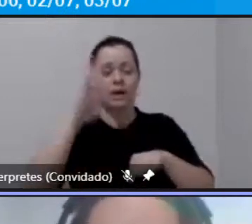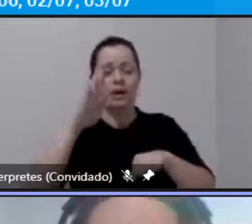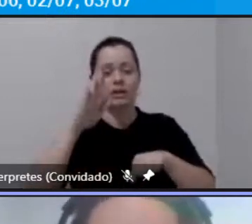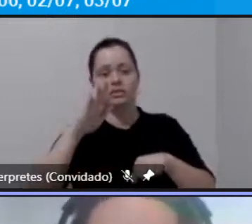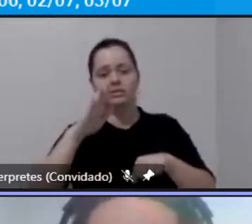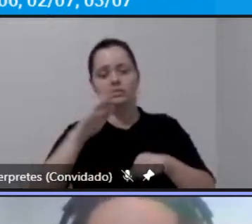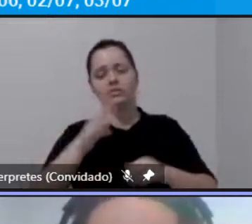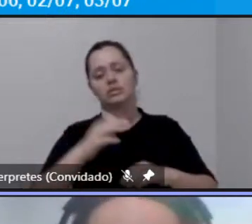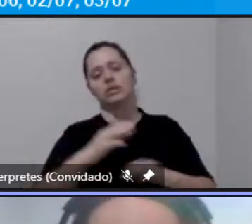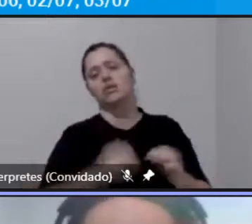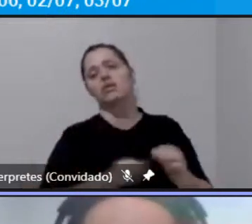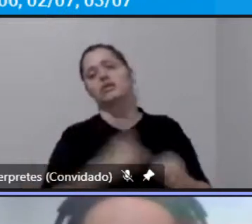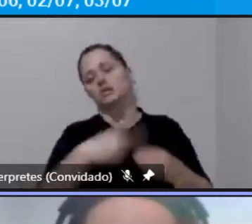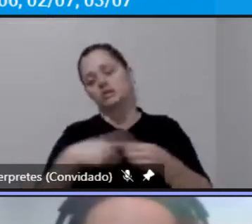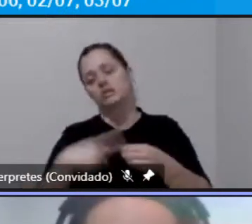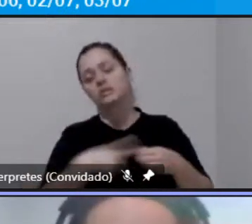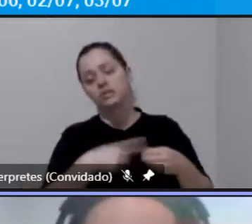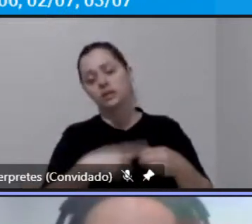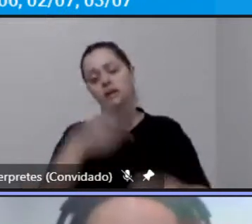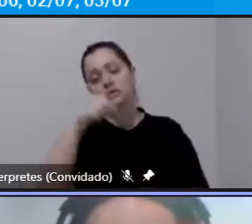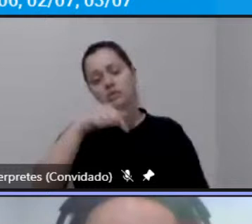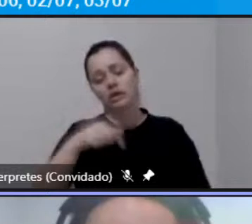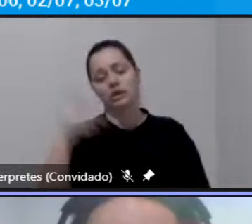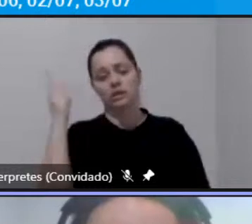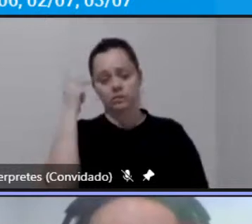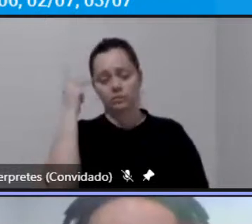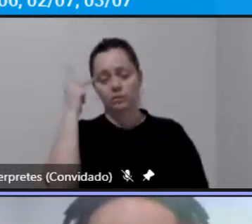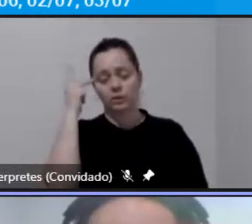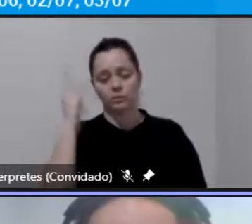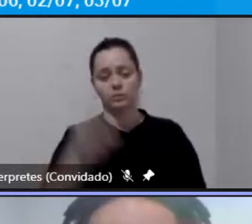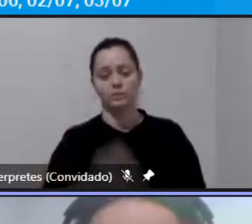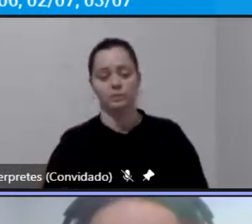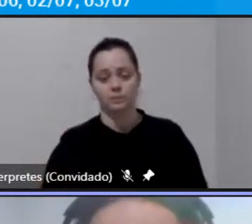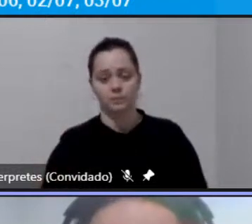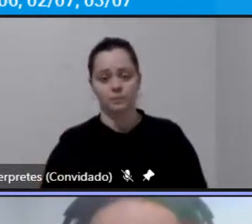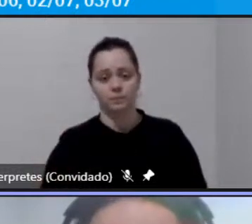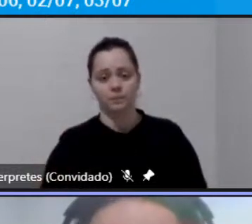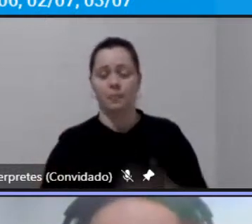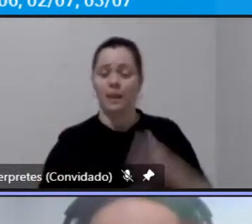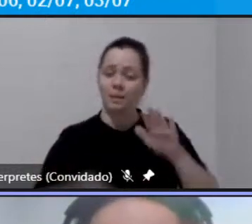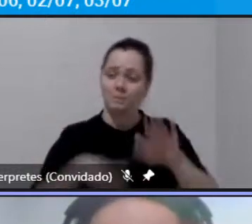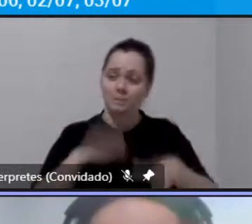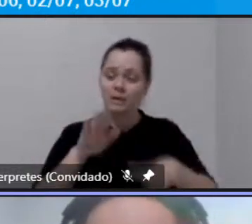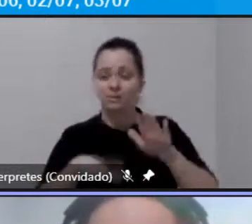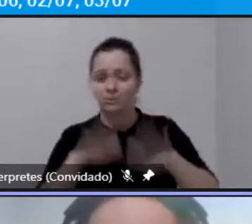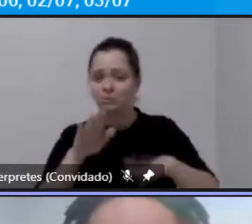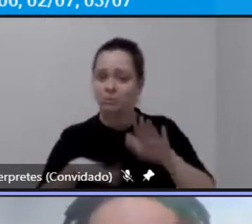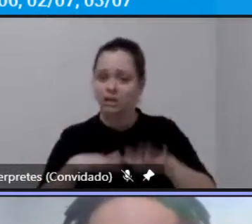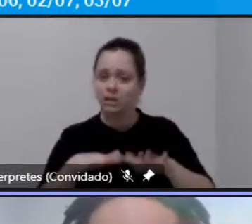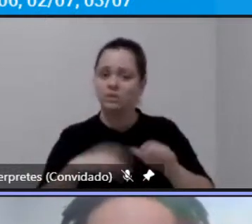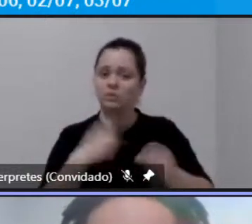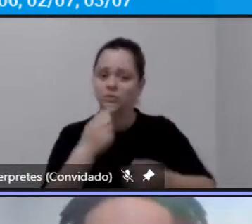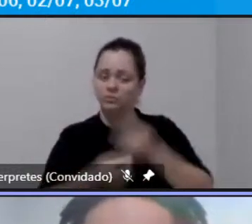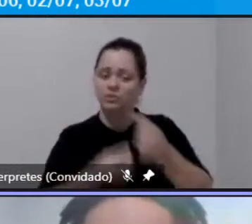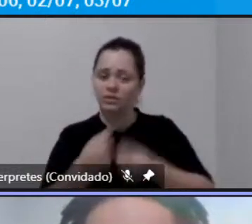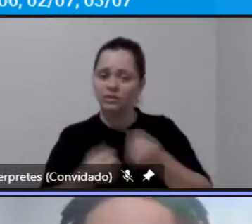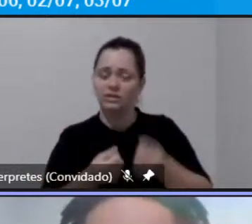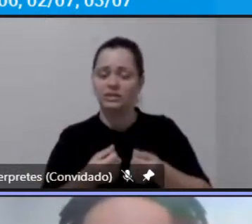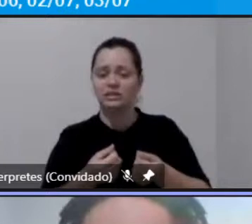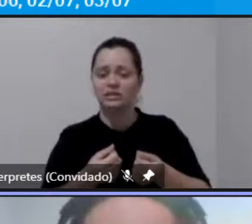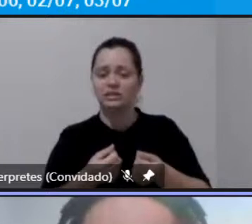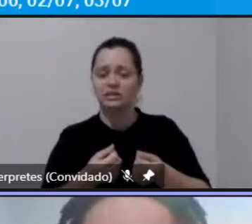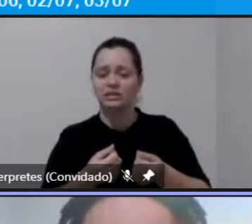aqui do estado de São Paulo em média as tarifas giram em torno de